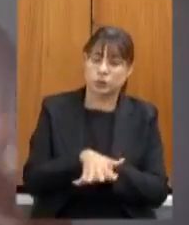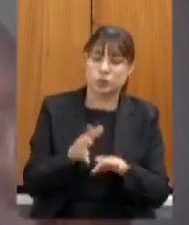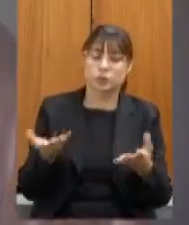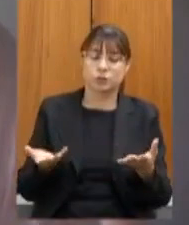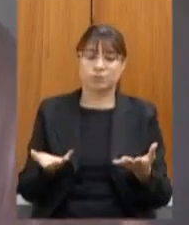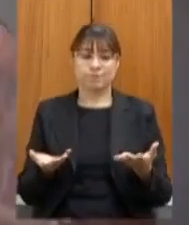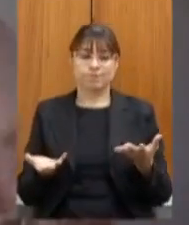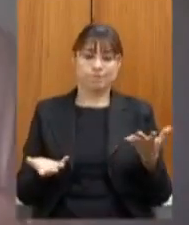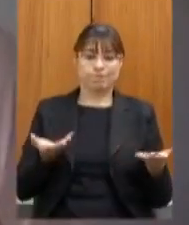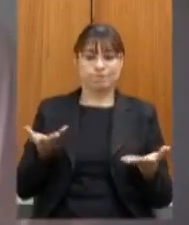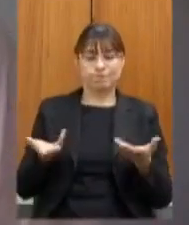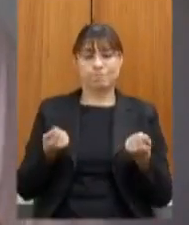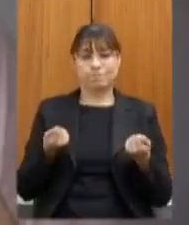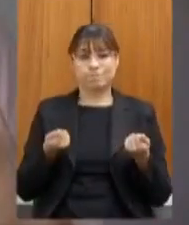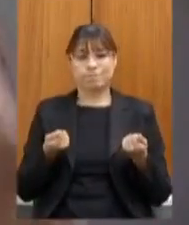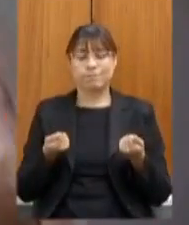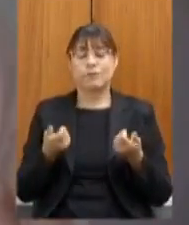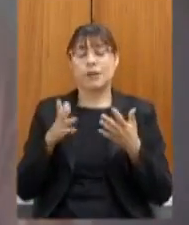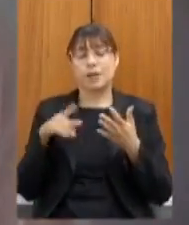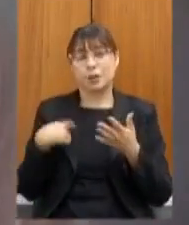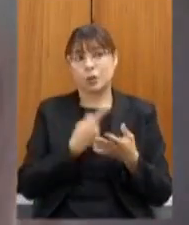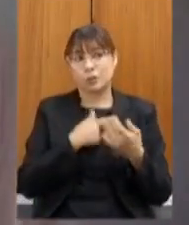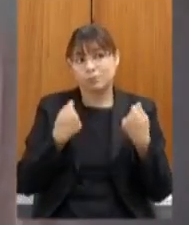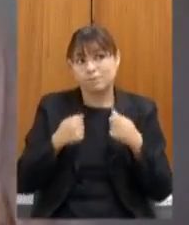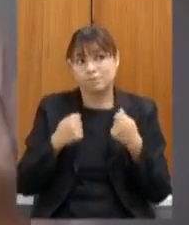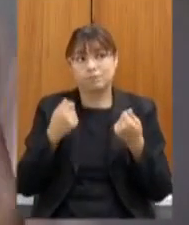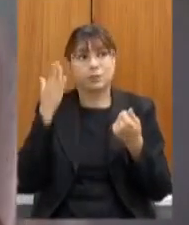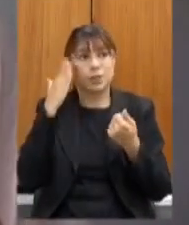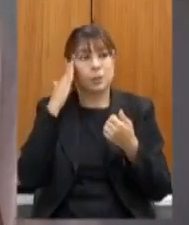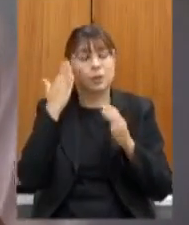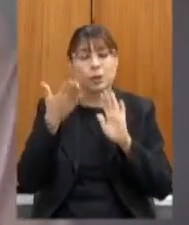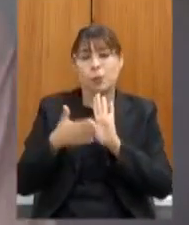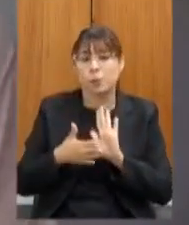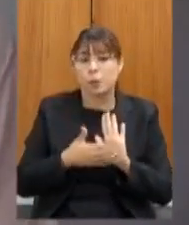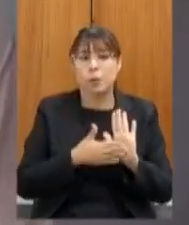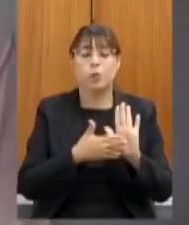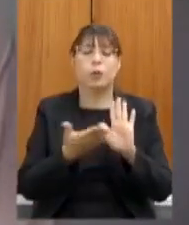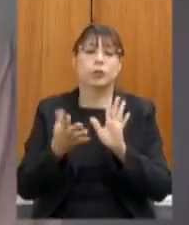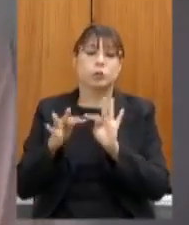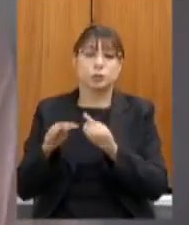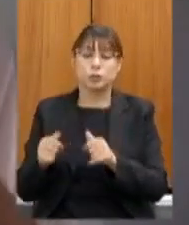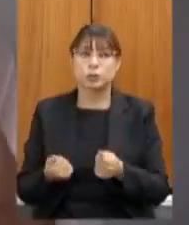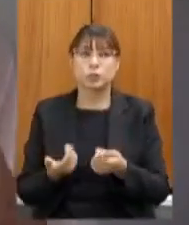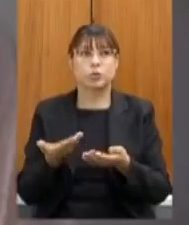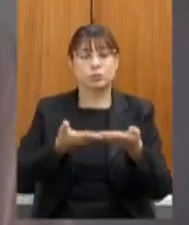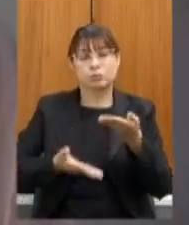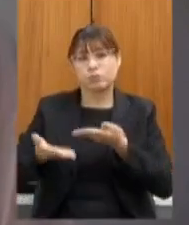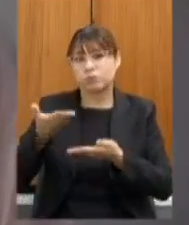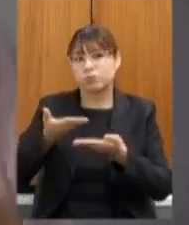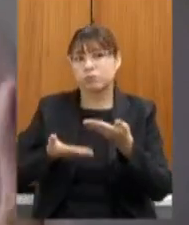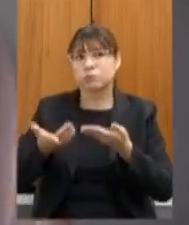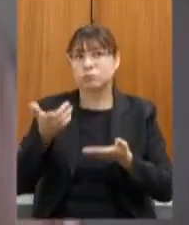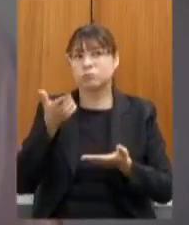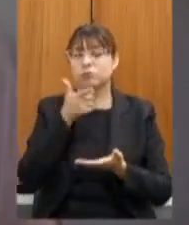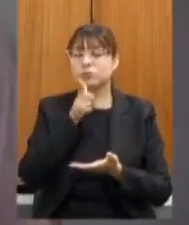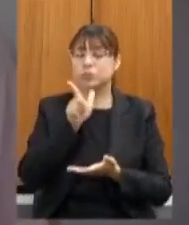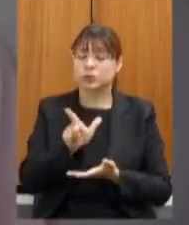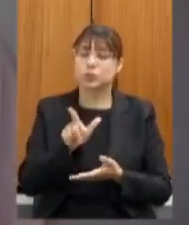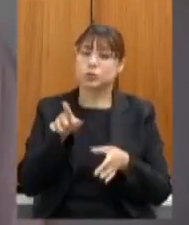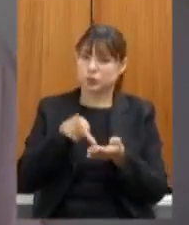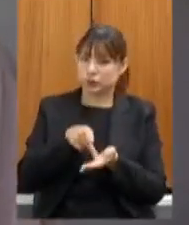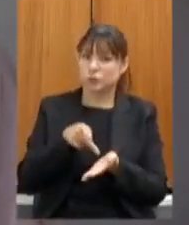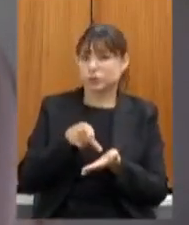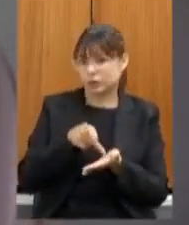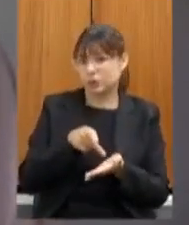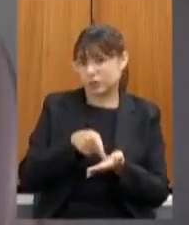receber essas propostas dialogar e que elas sejam de forma bem prática e objetiva para que a gente consiga realmente